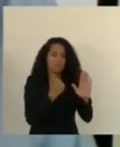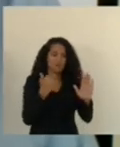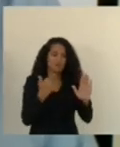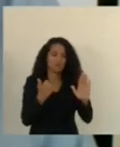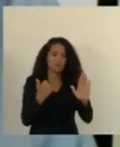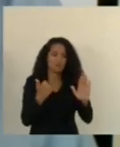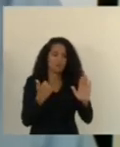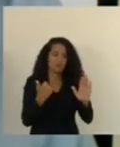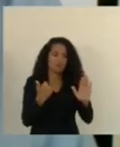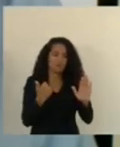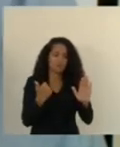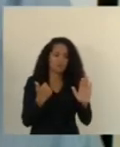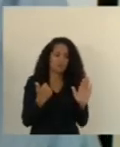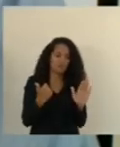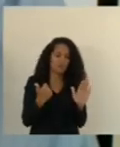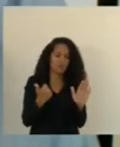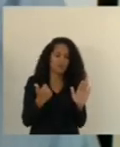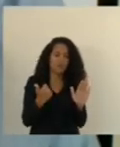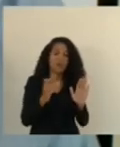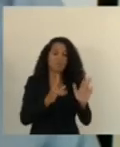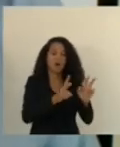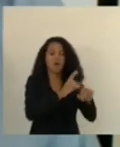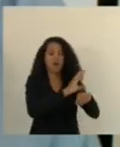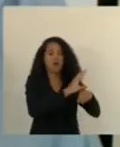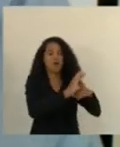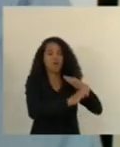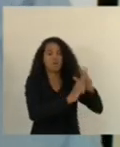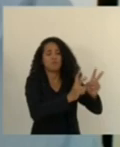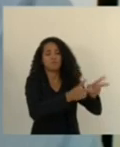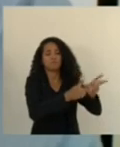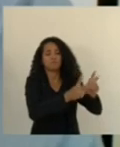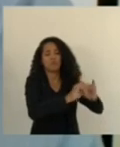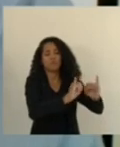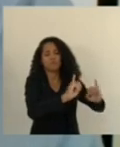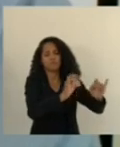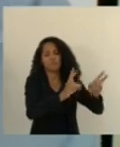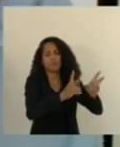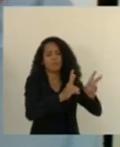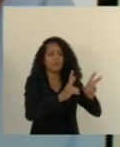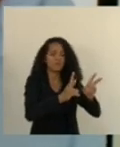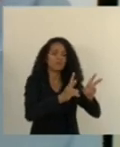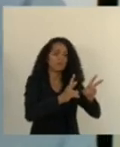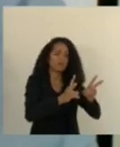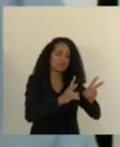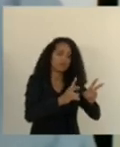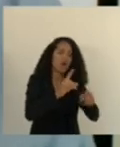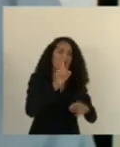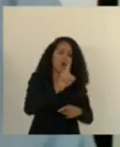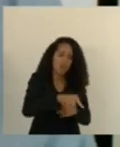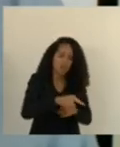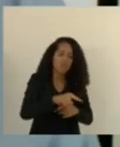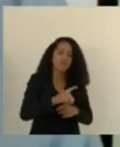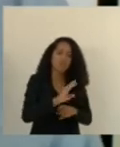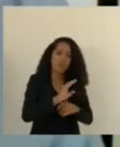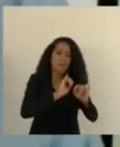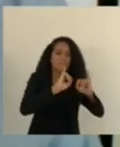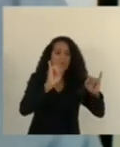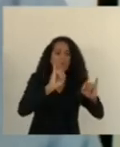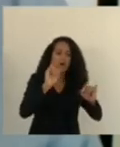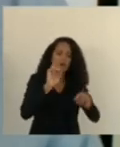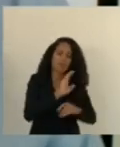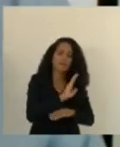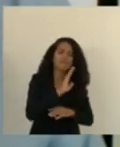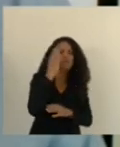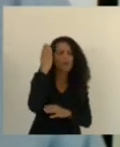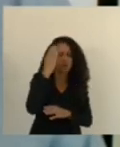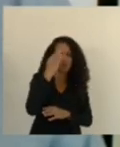que não vai fazer o concurso e a empresa continua mantendo a divulgação e aí acaba sendo realmente propaganda enganosa mas vamos